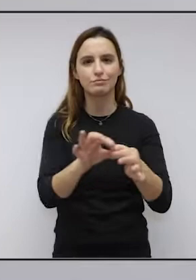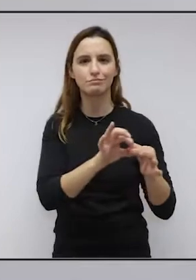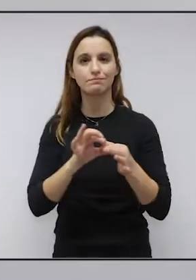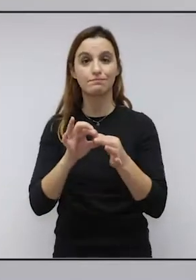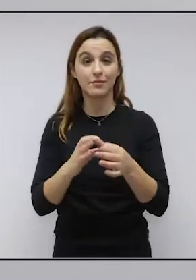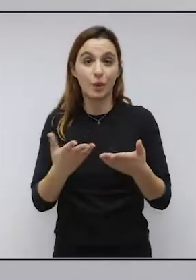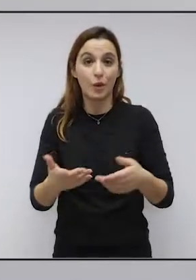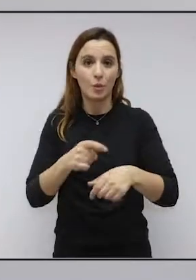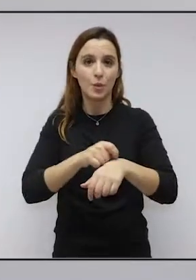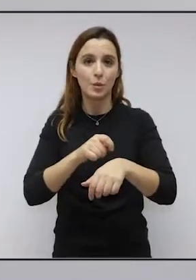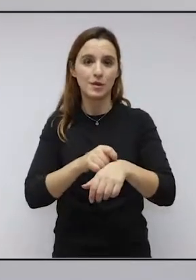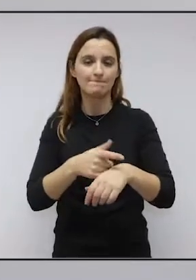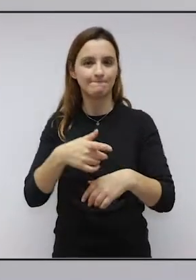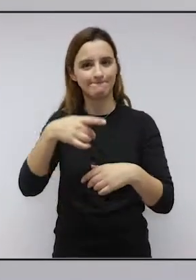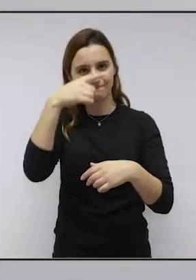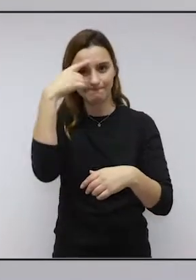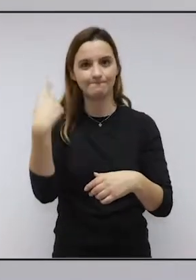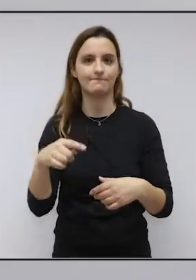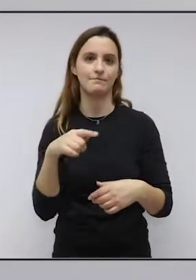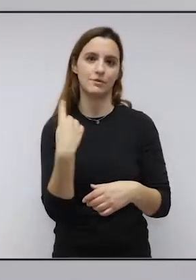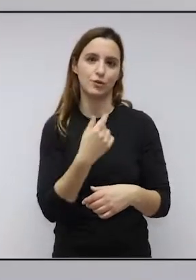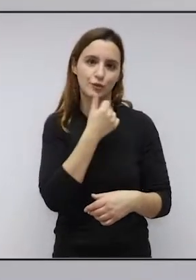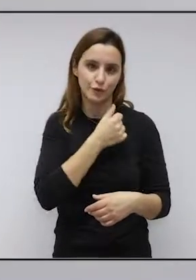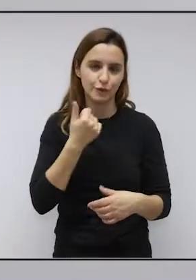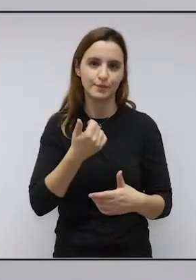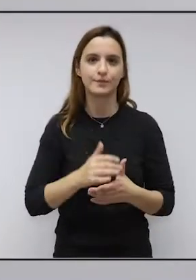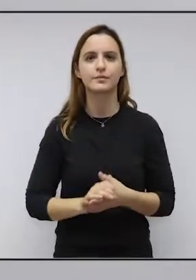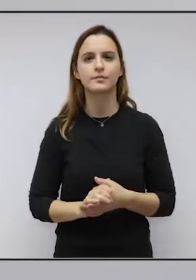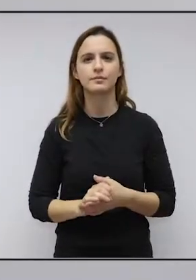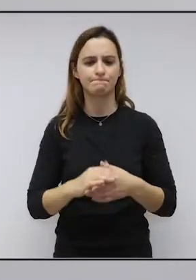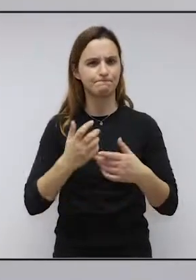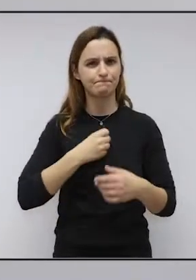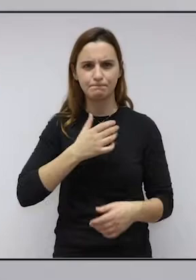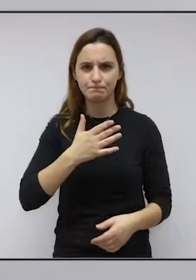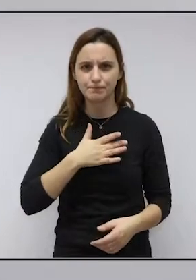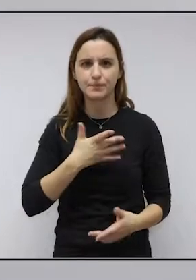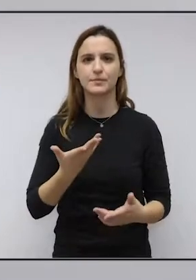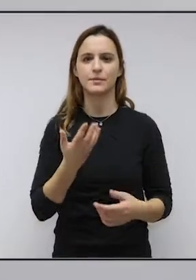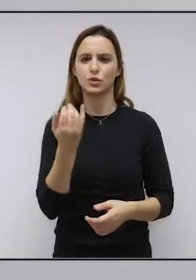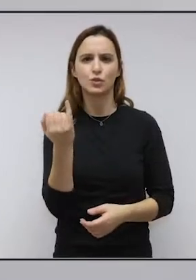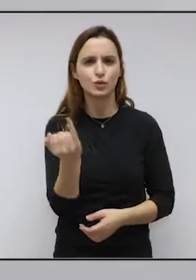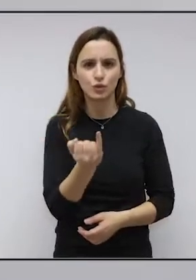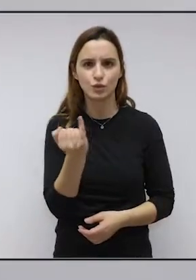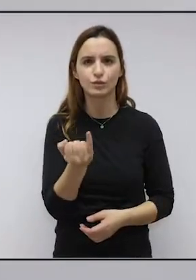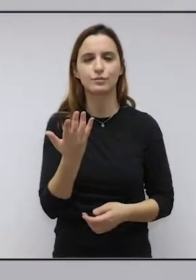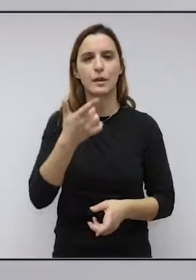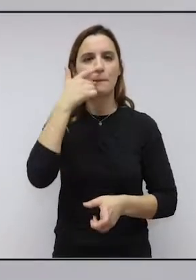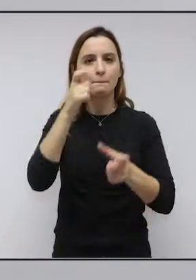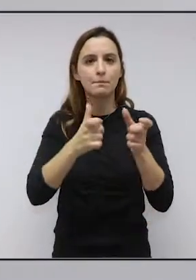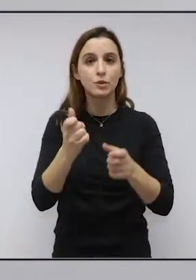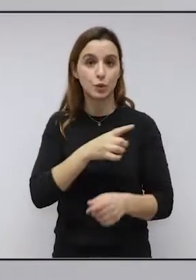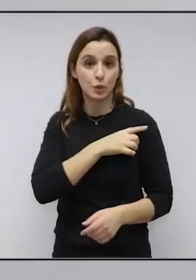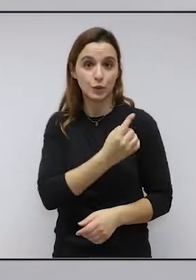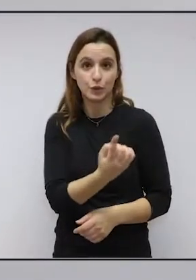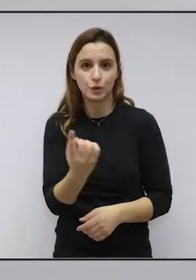nestes momentos particularmente difíceis que temos vivido. Desde empresas, instituições, pessoas em nome